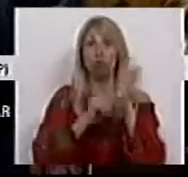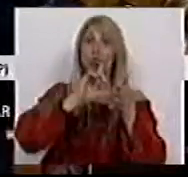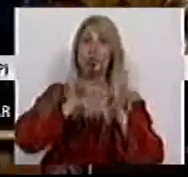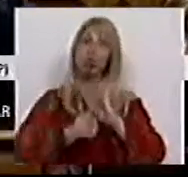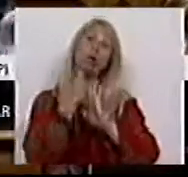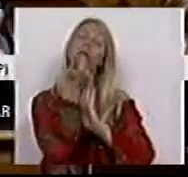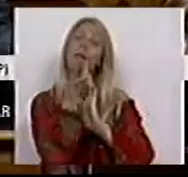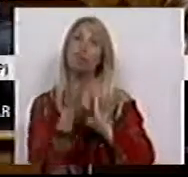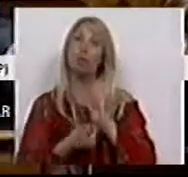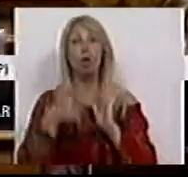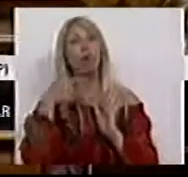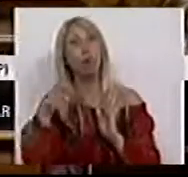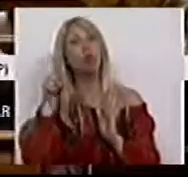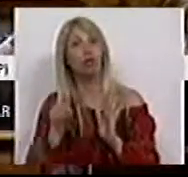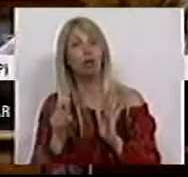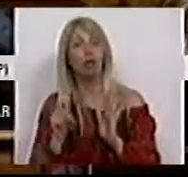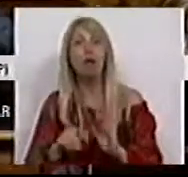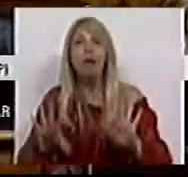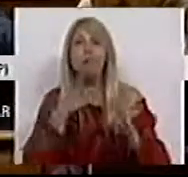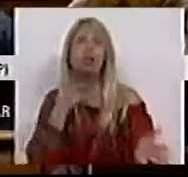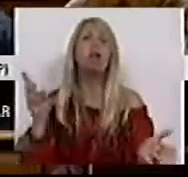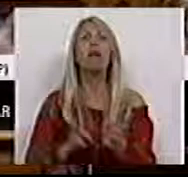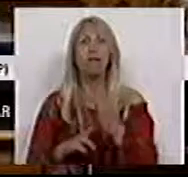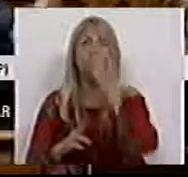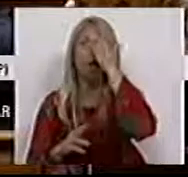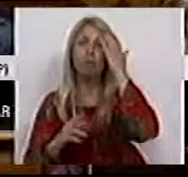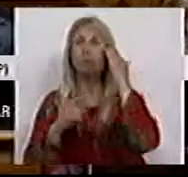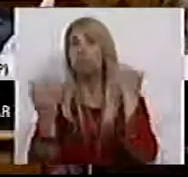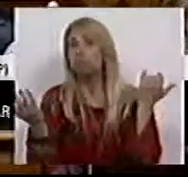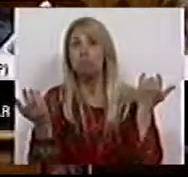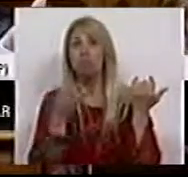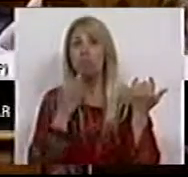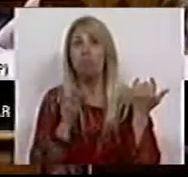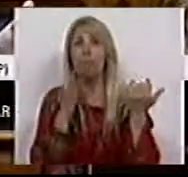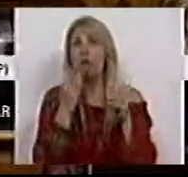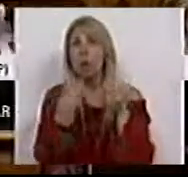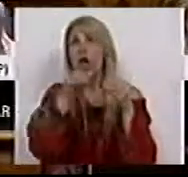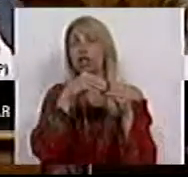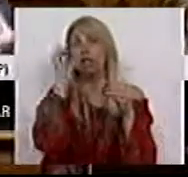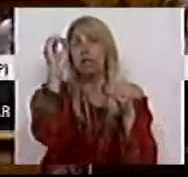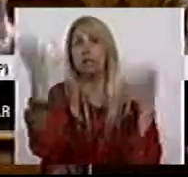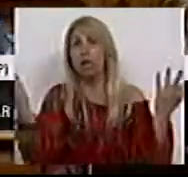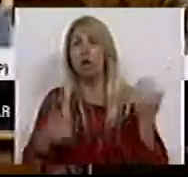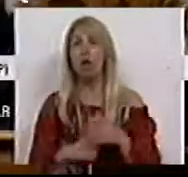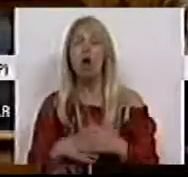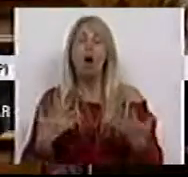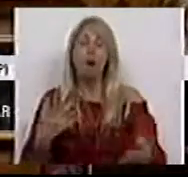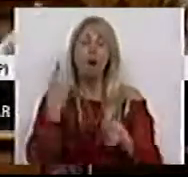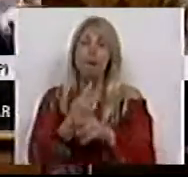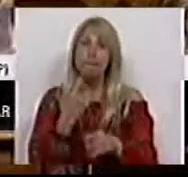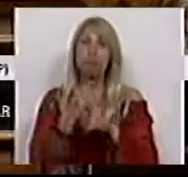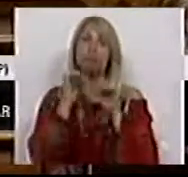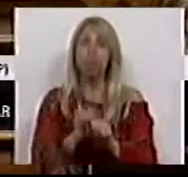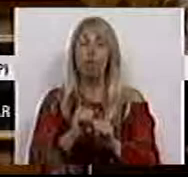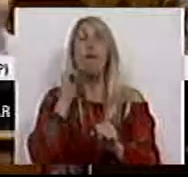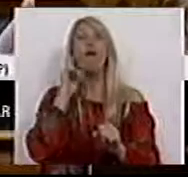resolução do Bloco de Esquerda, mas, na verdade, não adianta, não acrescenta absolutamente nada. Agora, mesmo sobre a violência